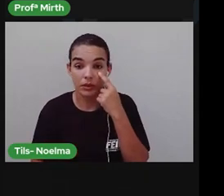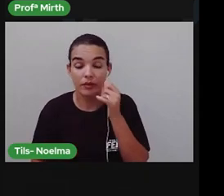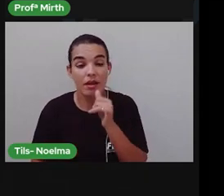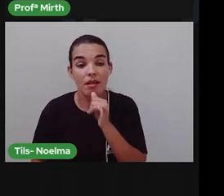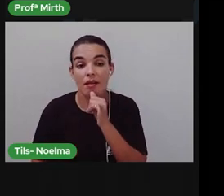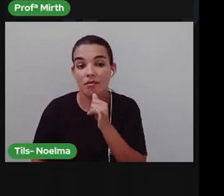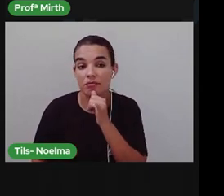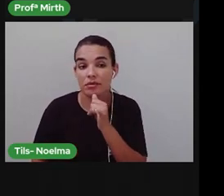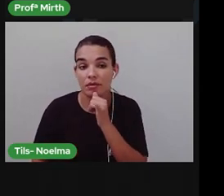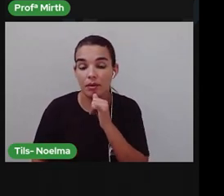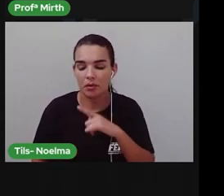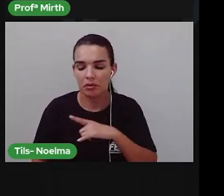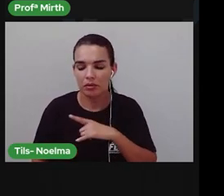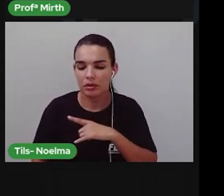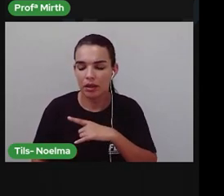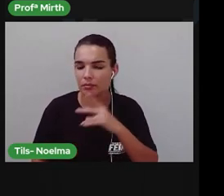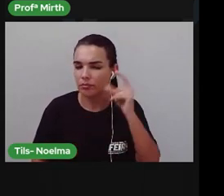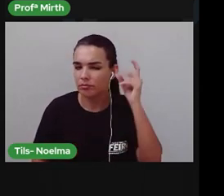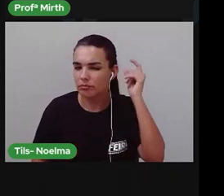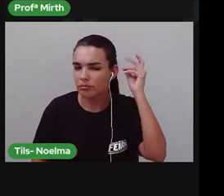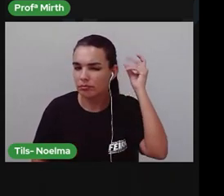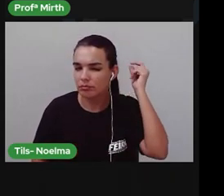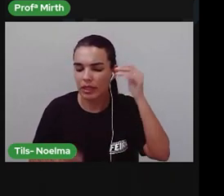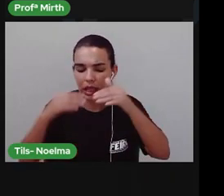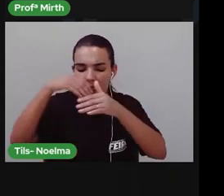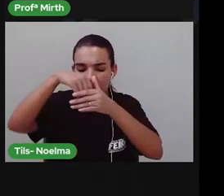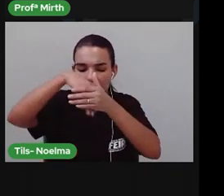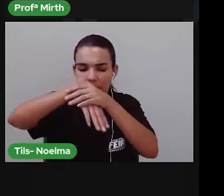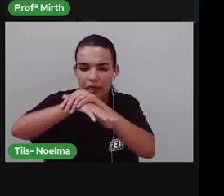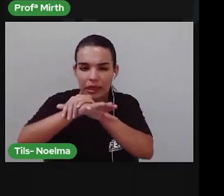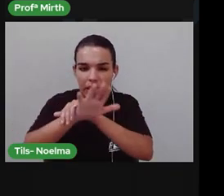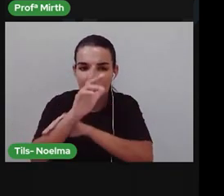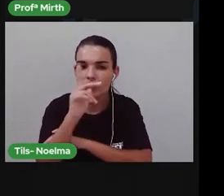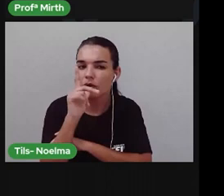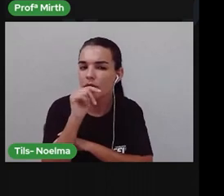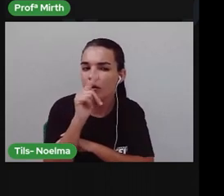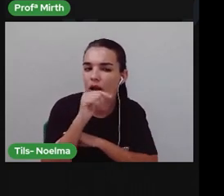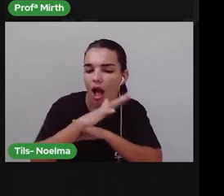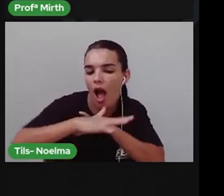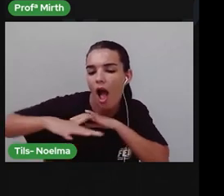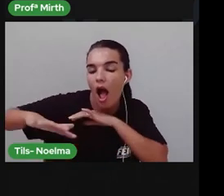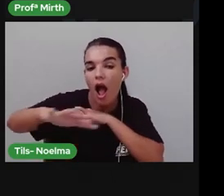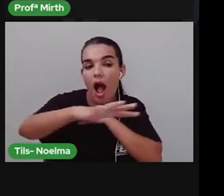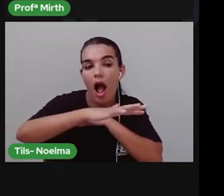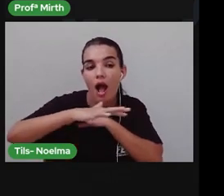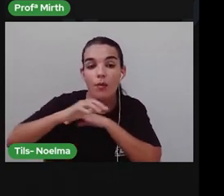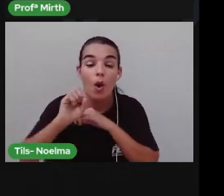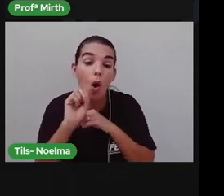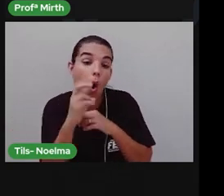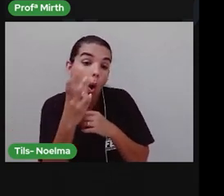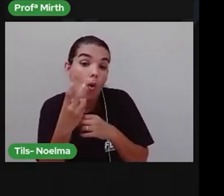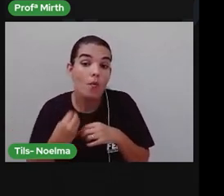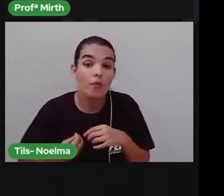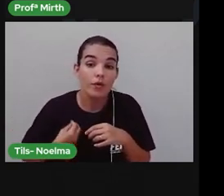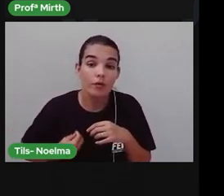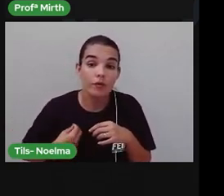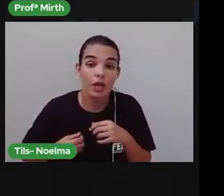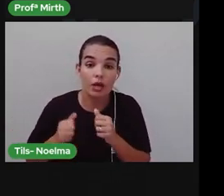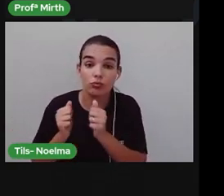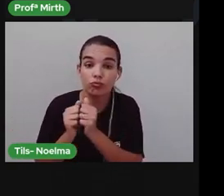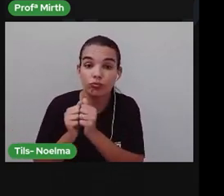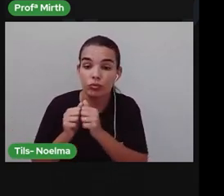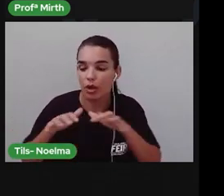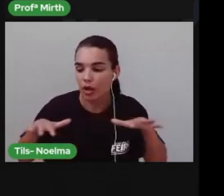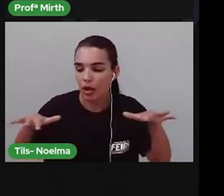alguns seres Que se encontravam Dentro do lago Habitavam o lago Ou vivem No entorno do lago A gente encontrava Muitos